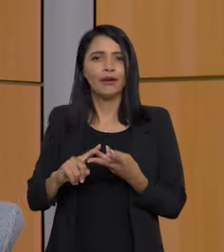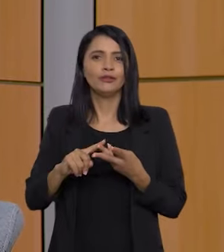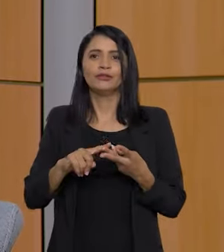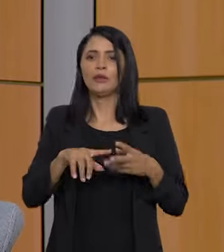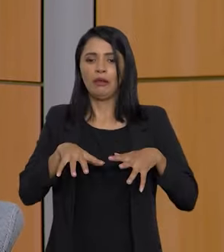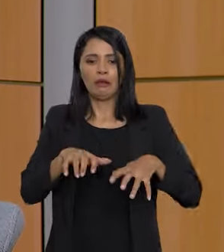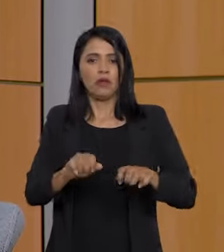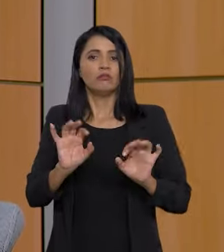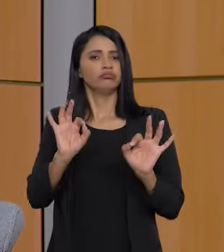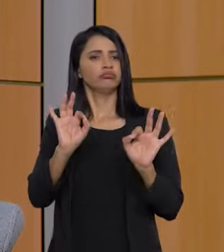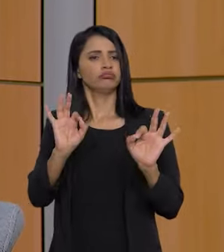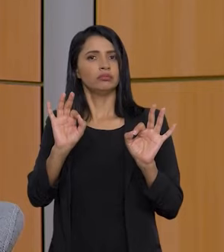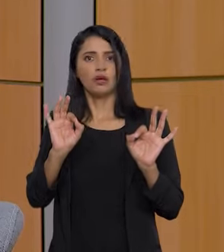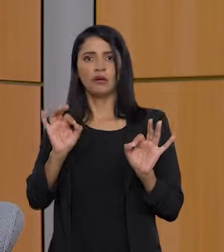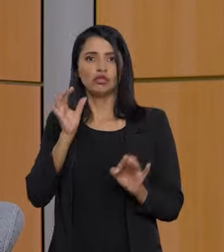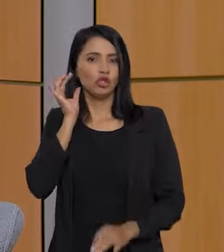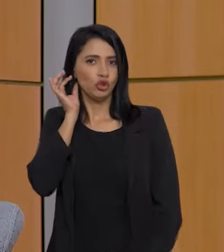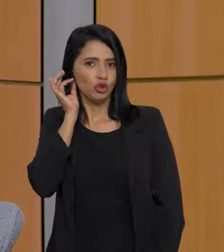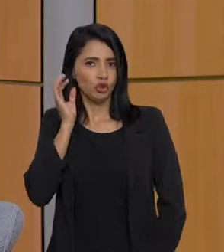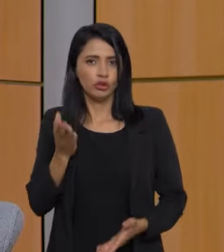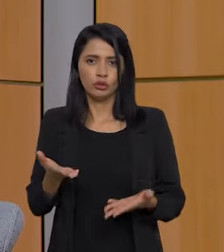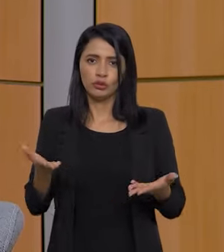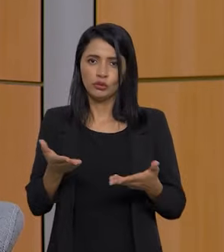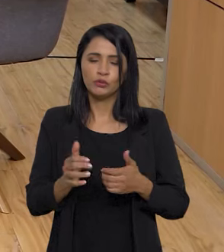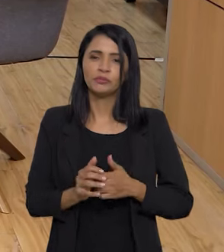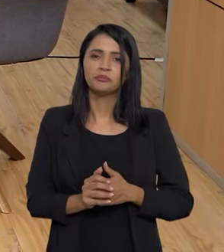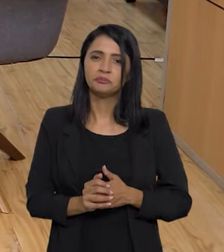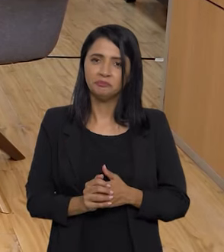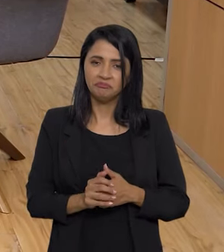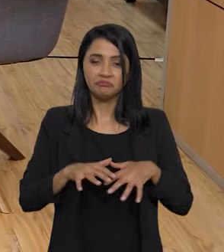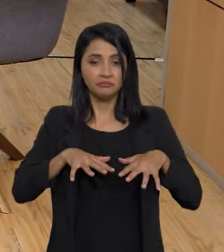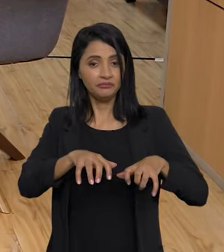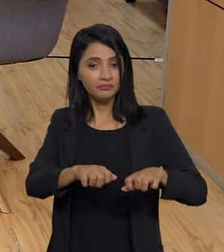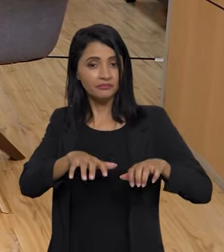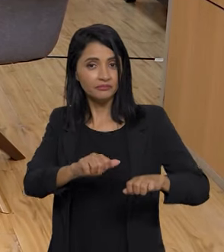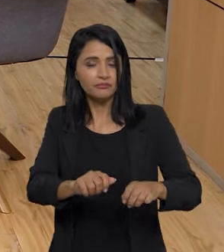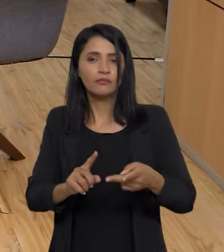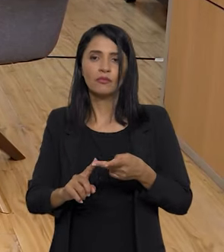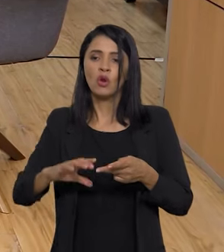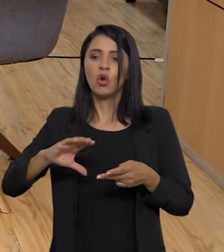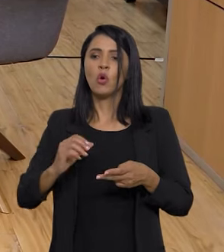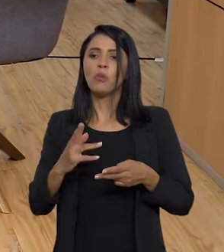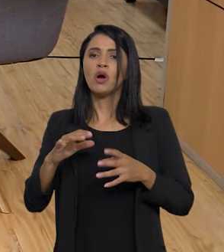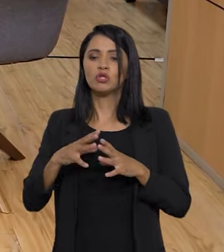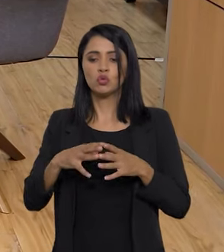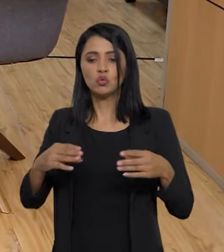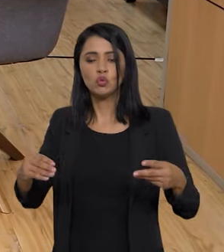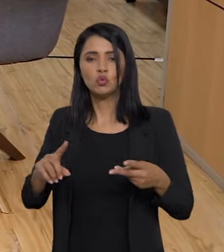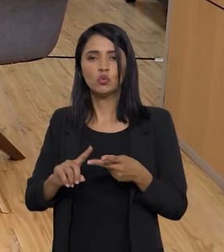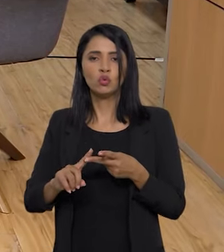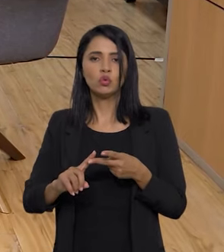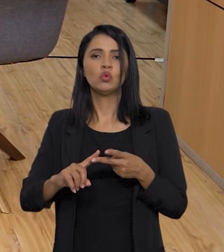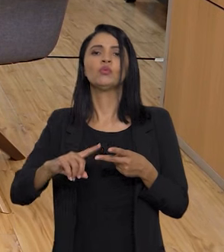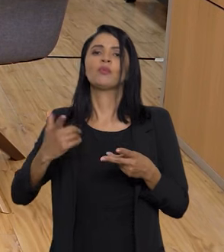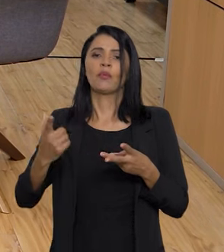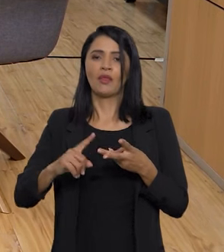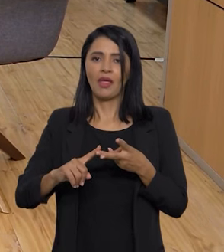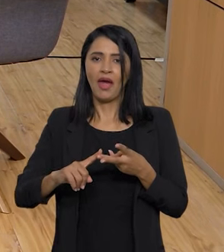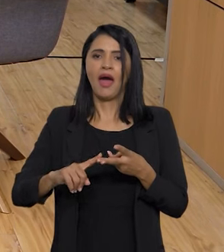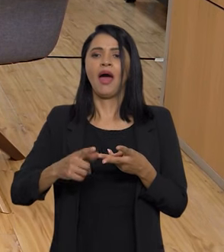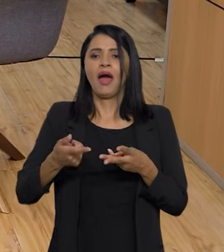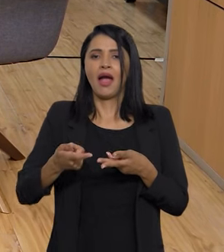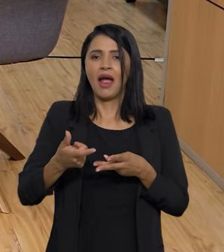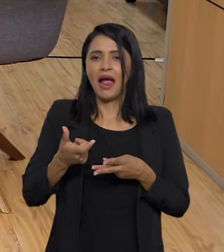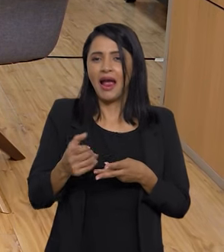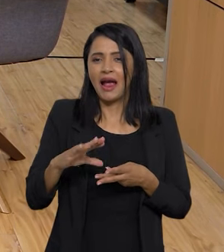virou uma coisa chique. Então o açaí, o cupuaçu, a